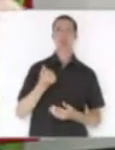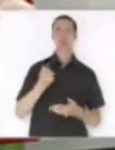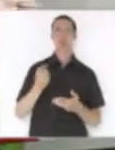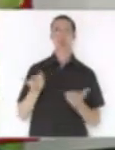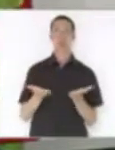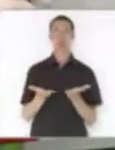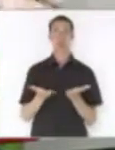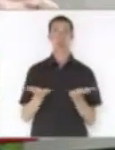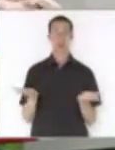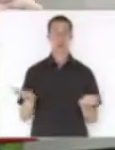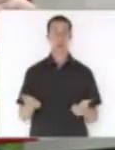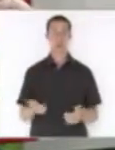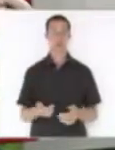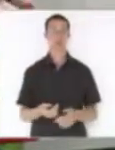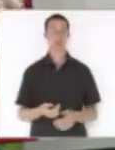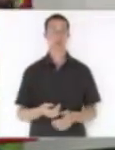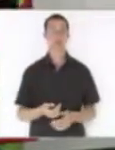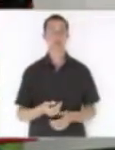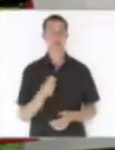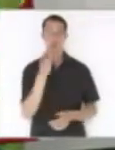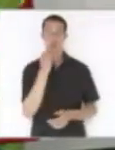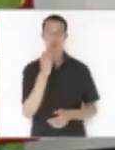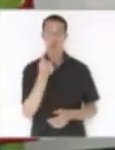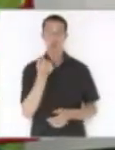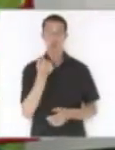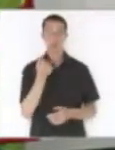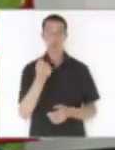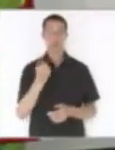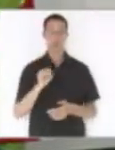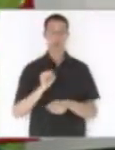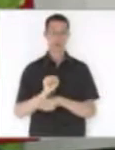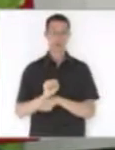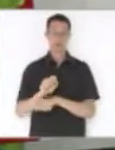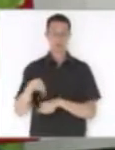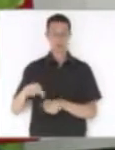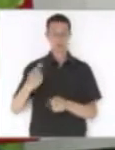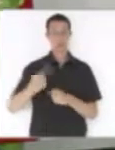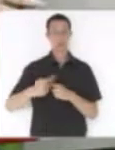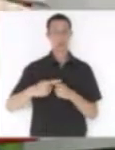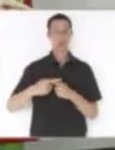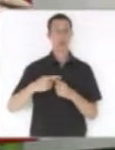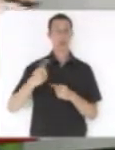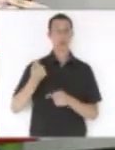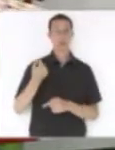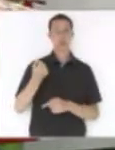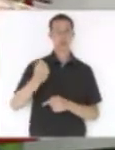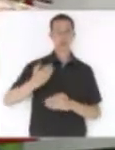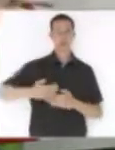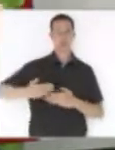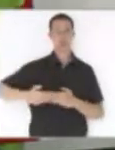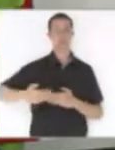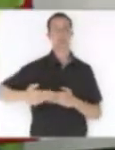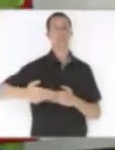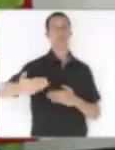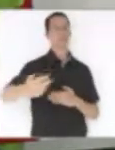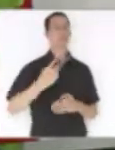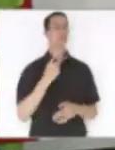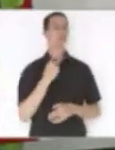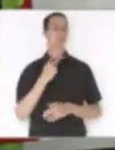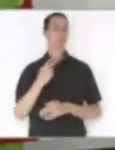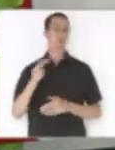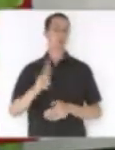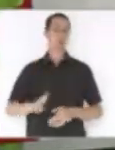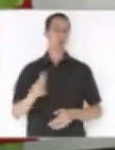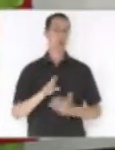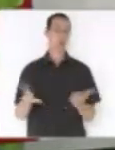Mas é claro que tem que estar parado o recurso. Se é para pagar os aposentados daqui a 30 anos, o recurso não pode ser gasto agora. Da mesma